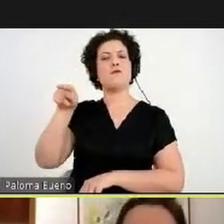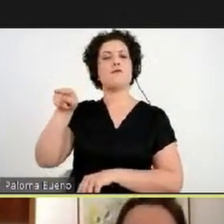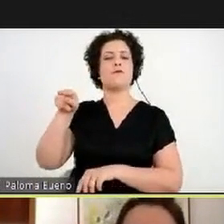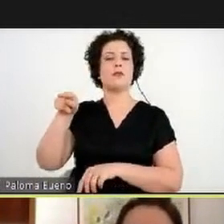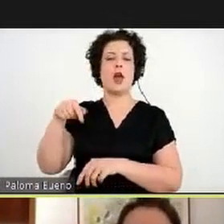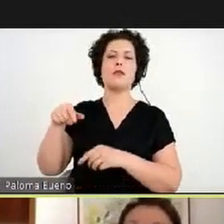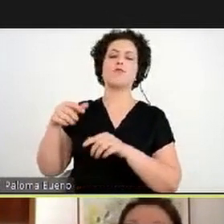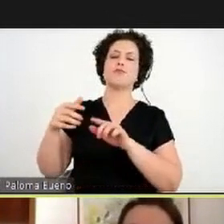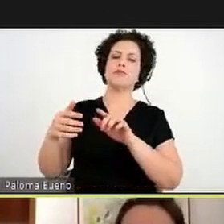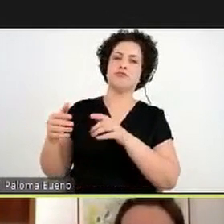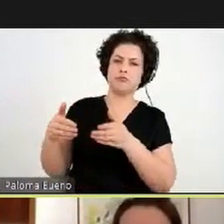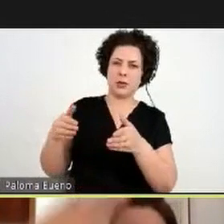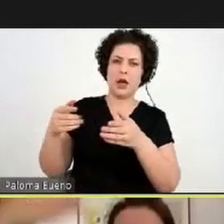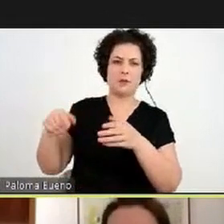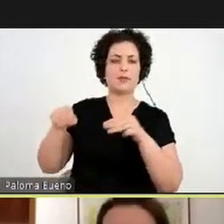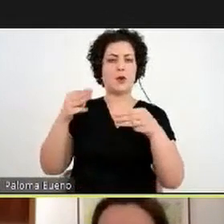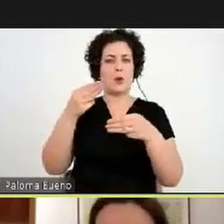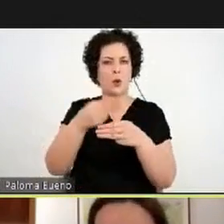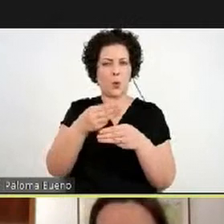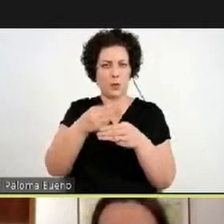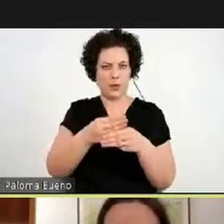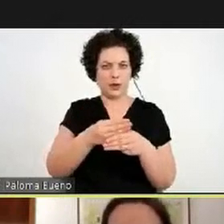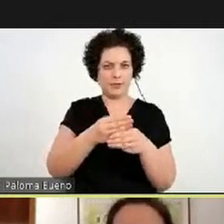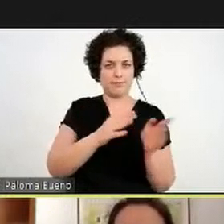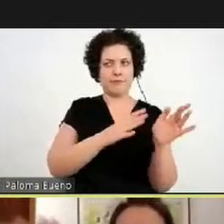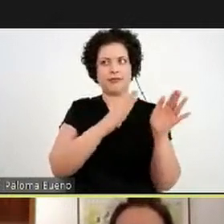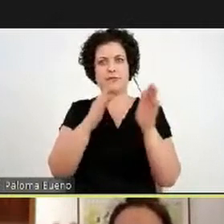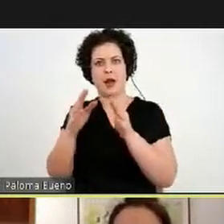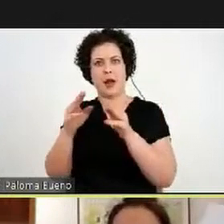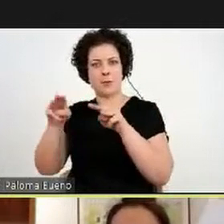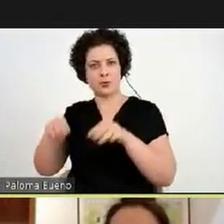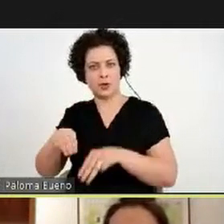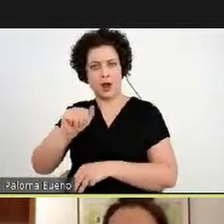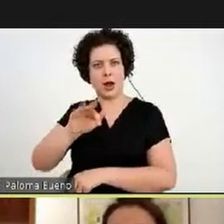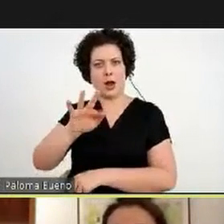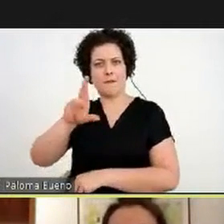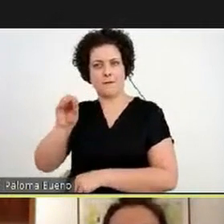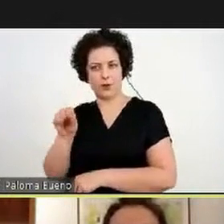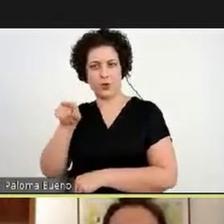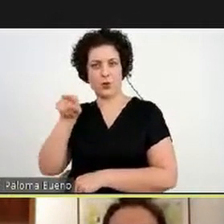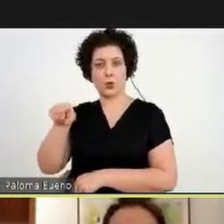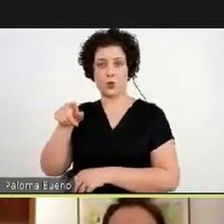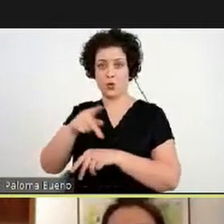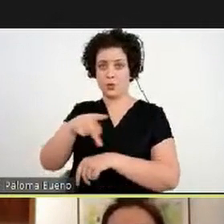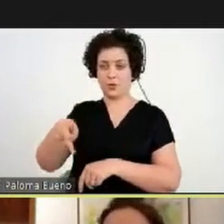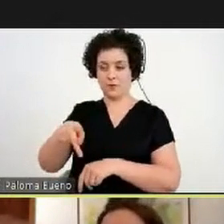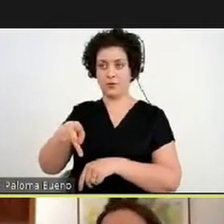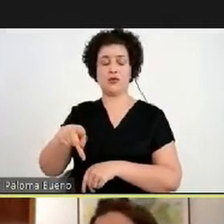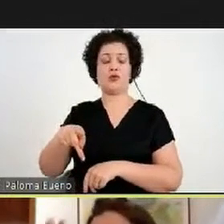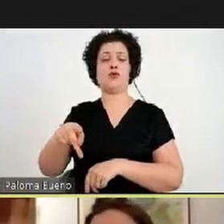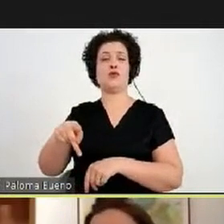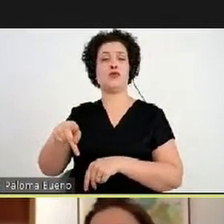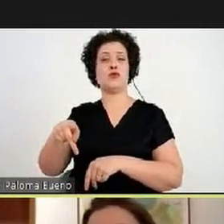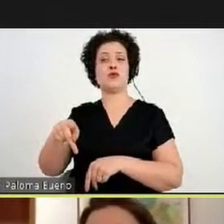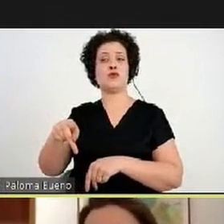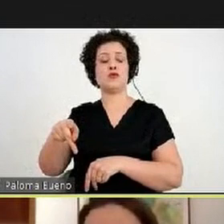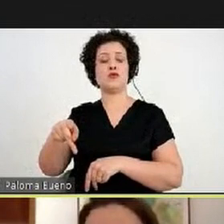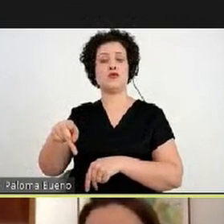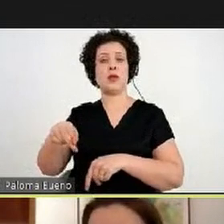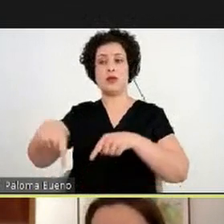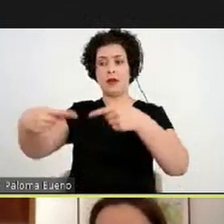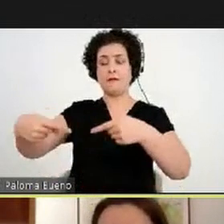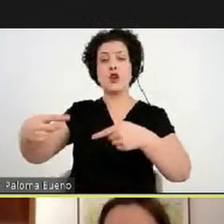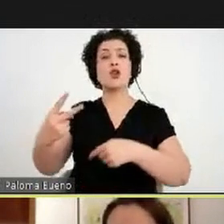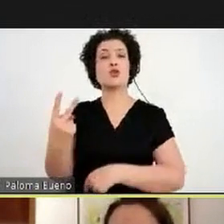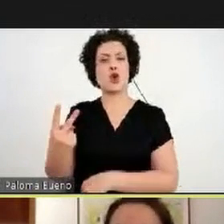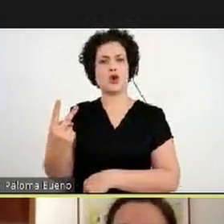caminho do Má, que é até o Museu Afro, os professores são convidados a fazerem dois jogos que